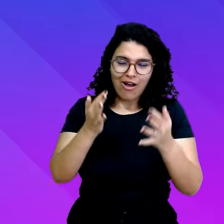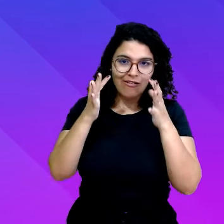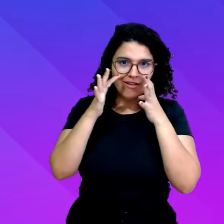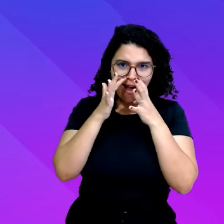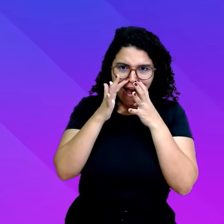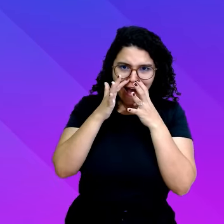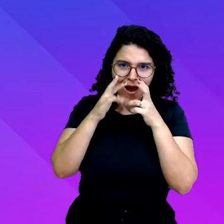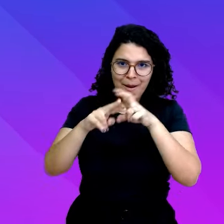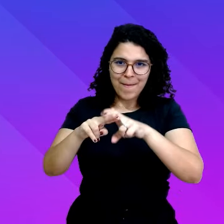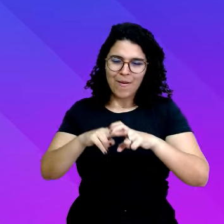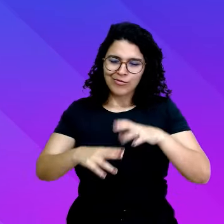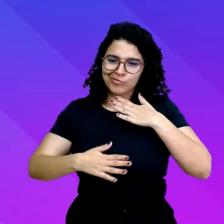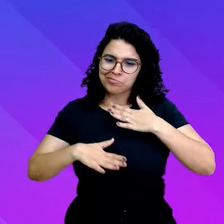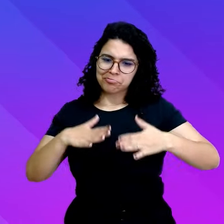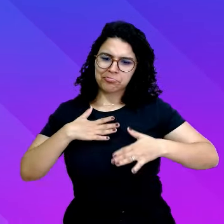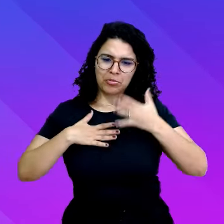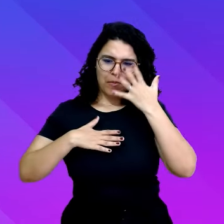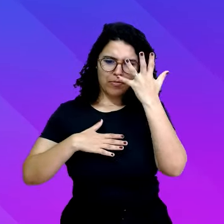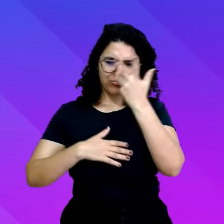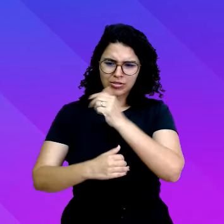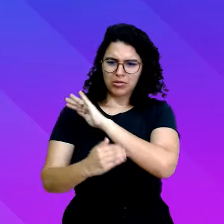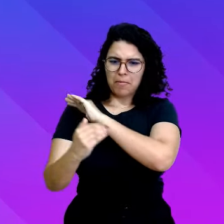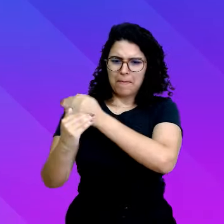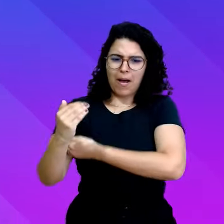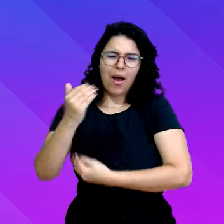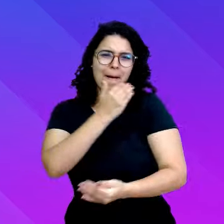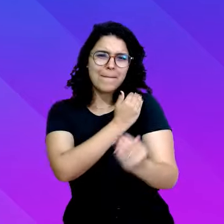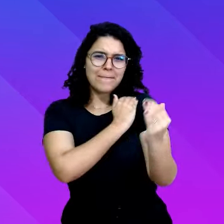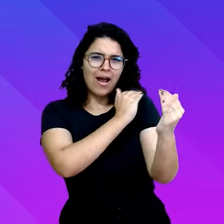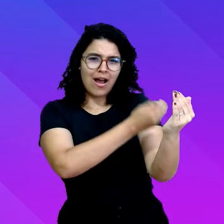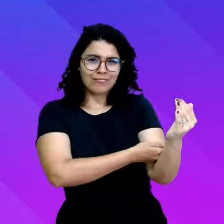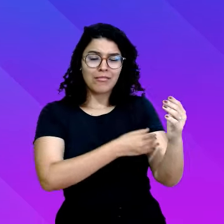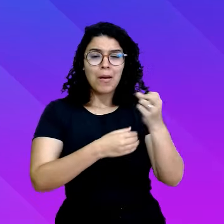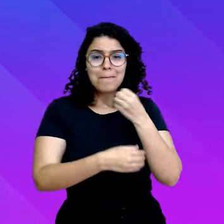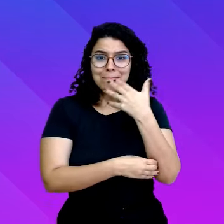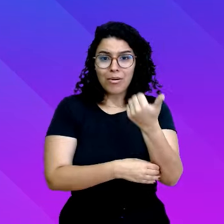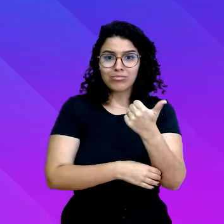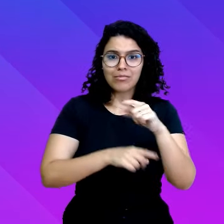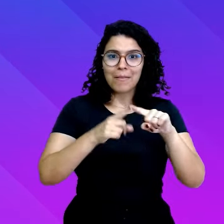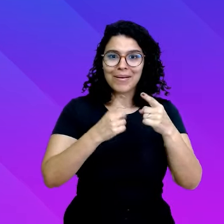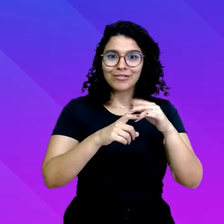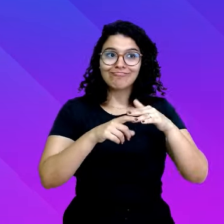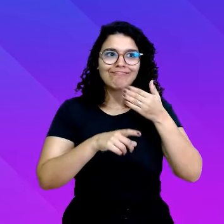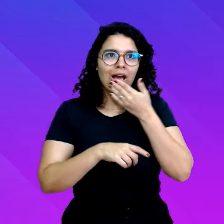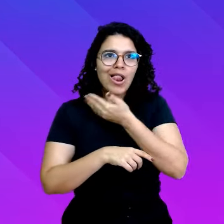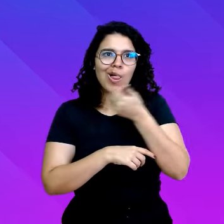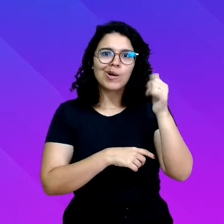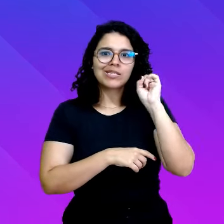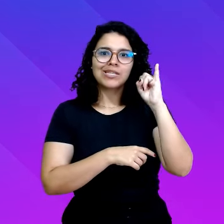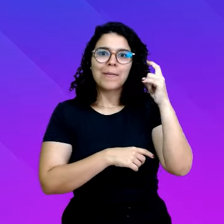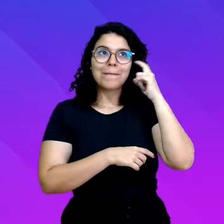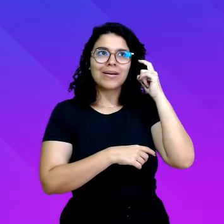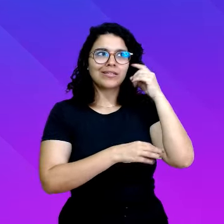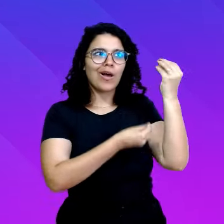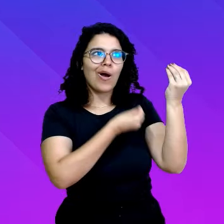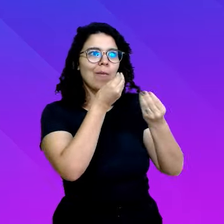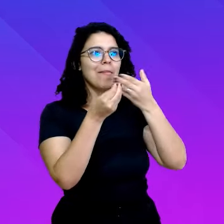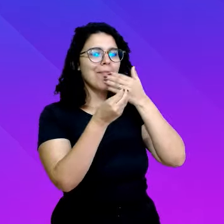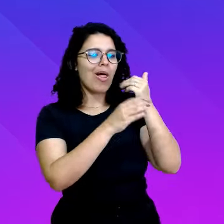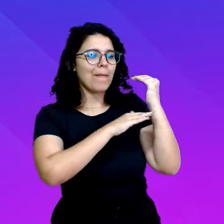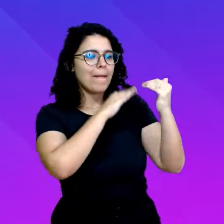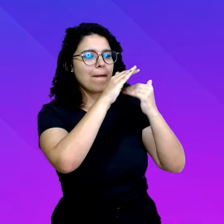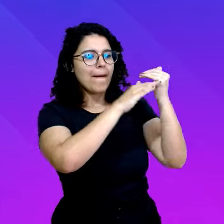mas seria ainda melhor se eles se preocupassem um pouco mais com os músculos cerebrais,